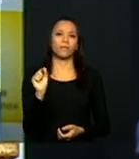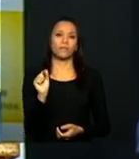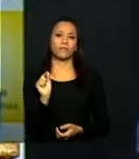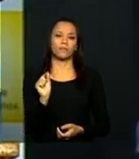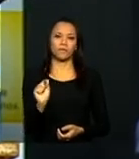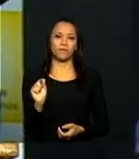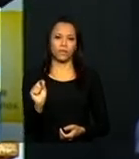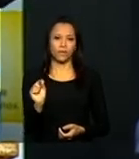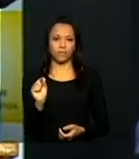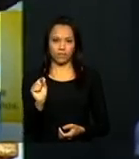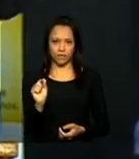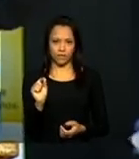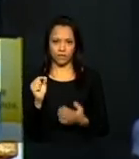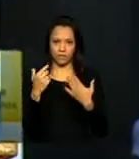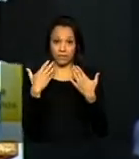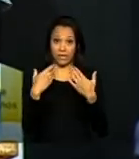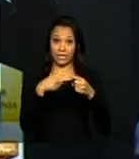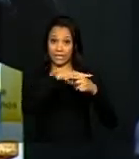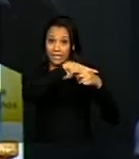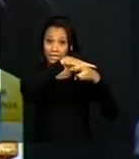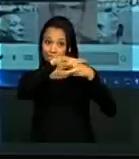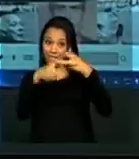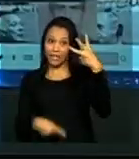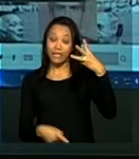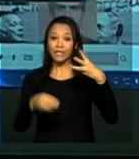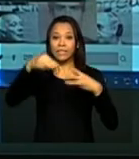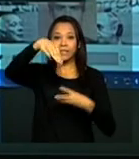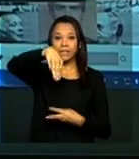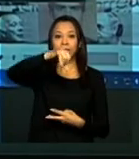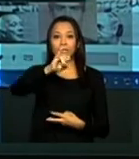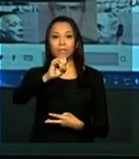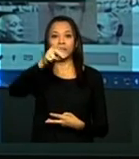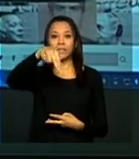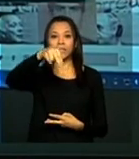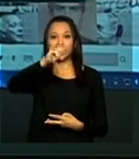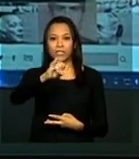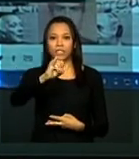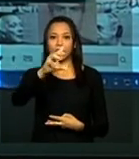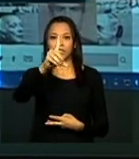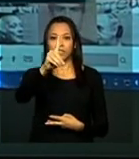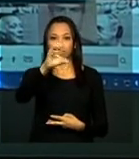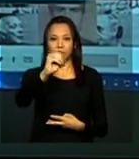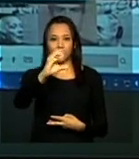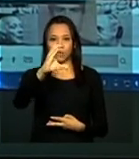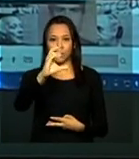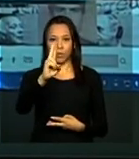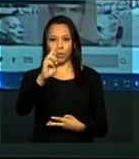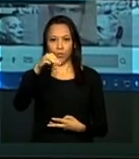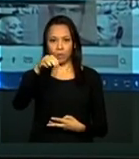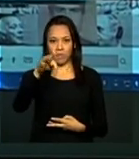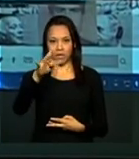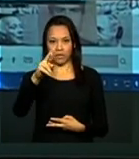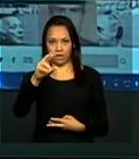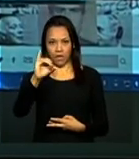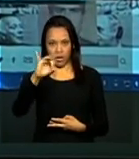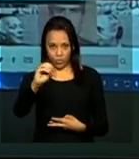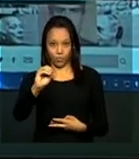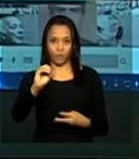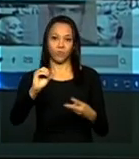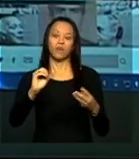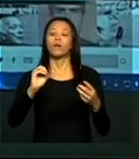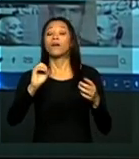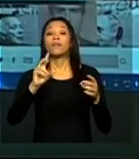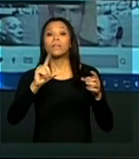destaque os três mini-documentários. Esses mini-documentários, como o portal tem bastante conteúdo,